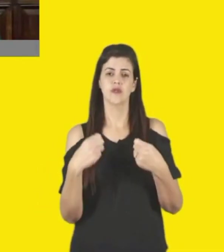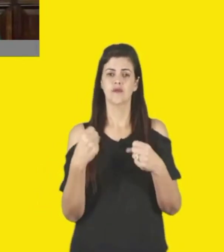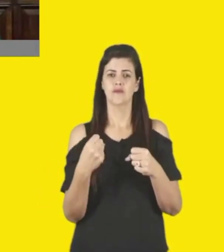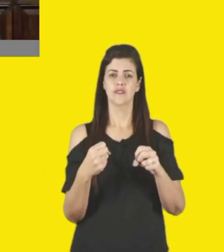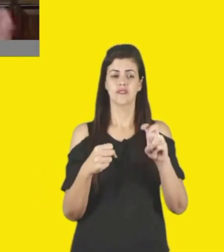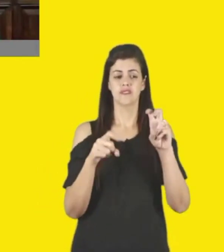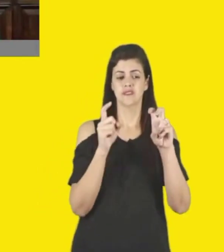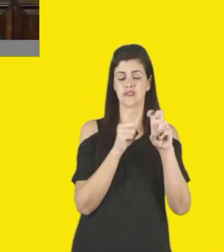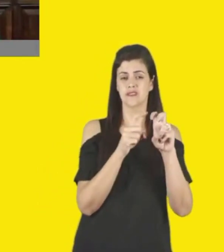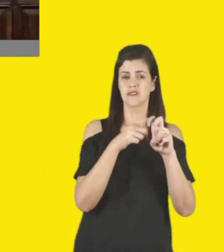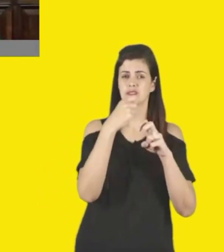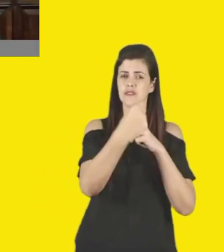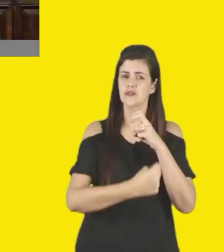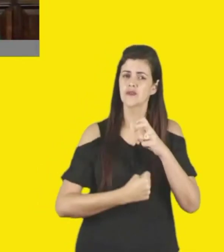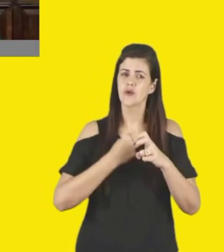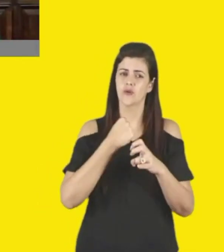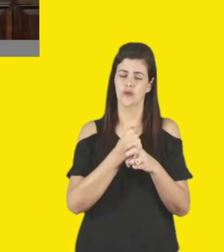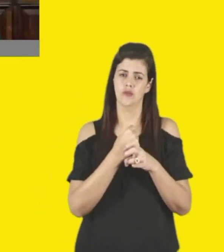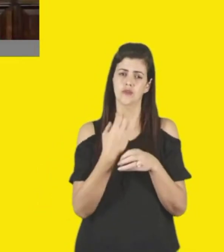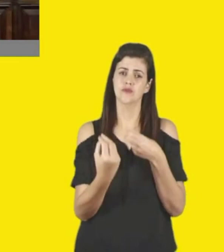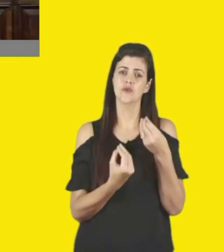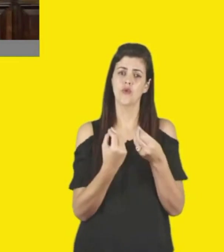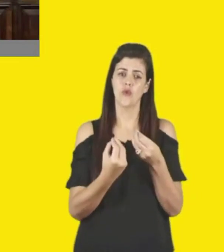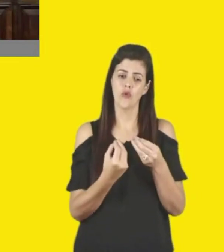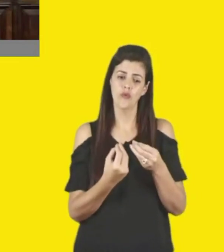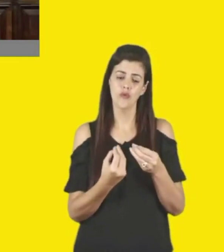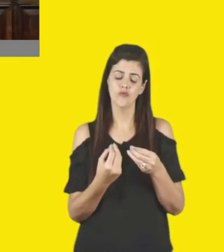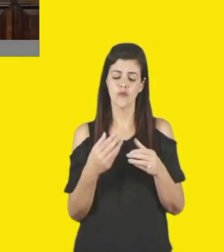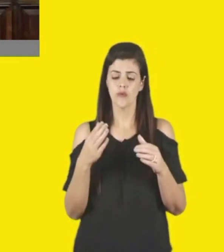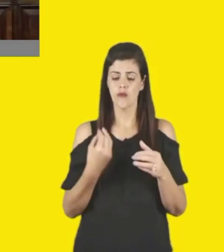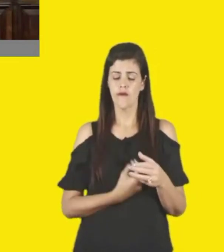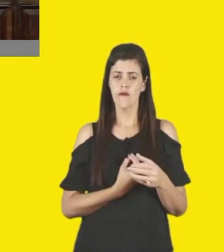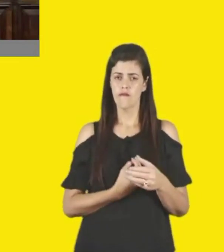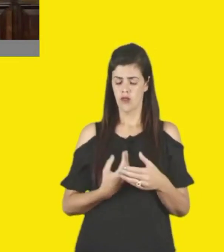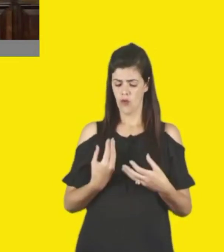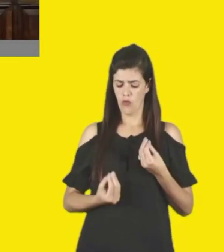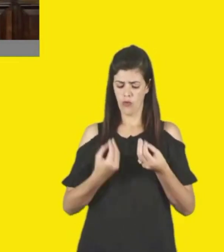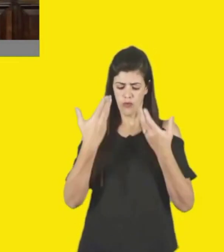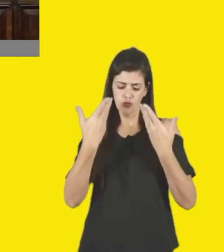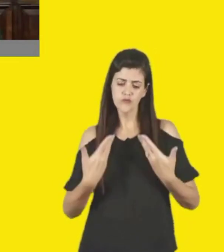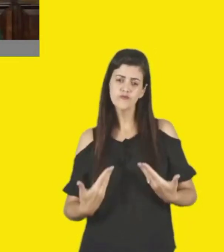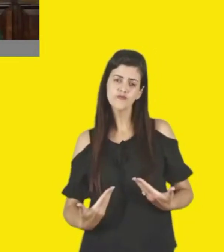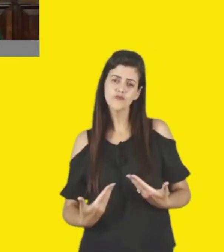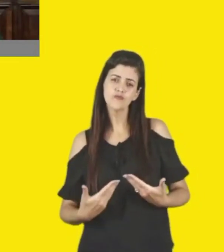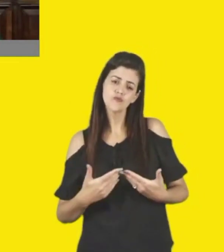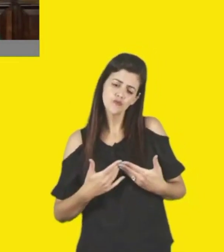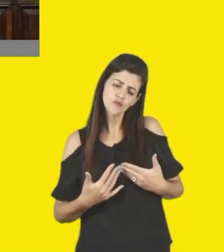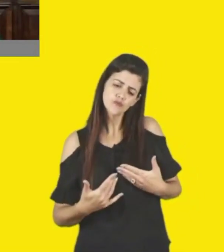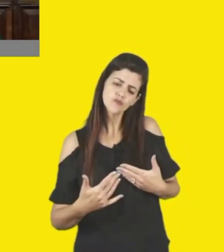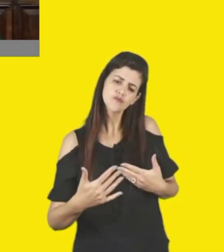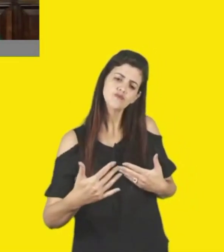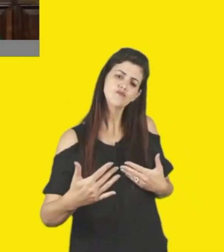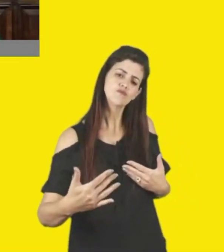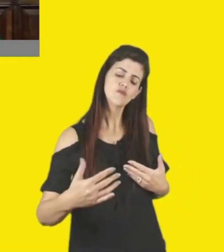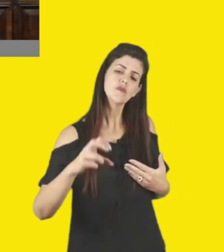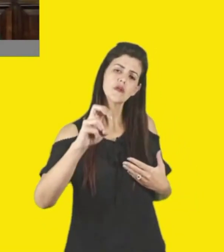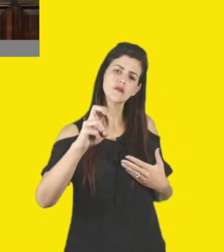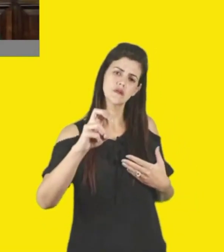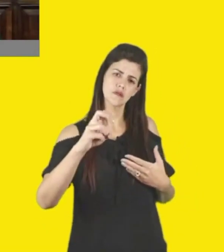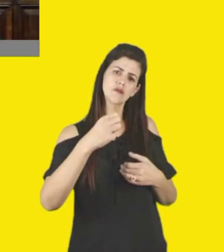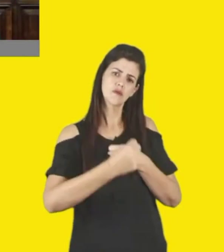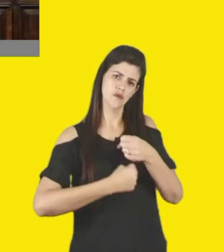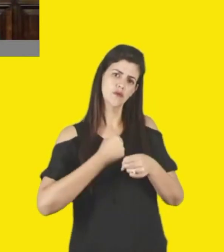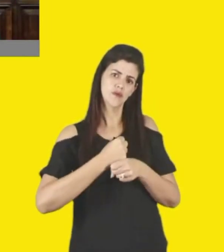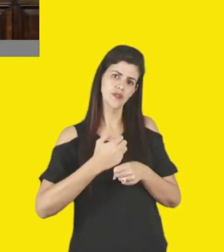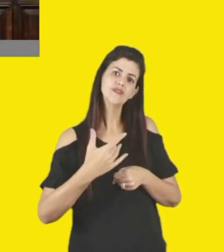cinco anos, aonde nós estamos hoje, e aonde nós queremos chegar, aqui cinco anos, e construir uma política sólida, de fomento